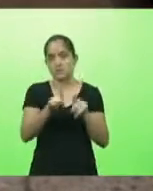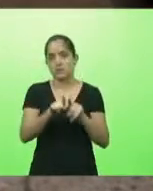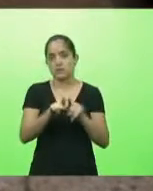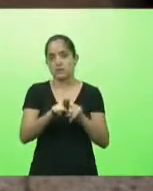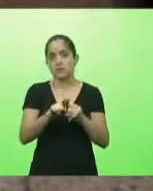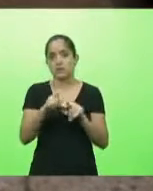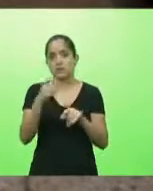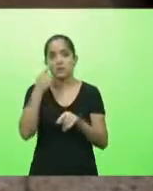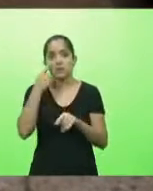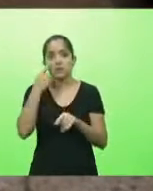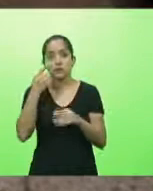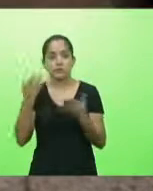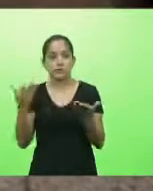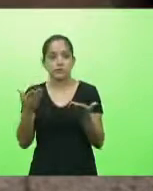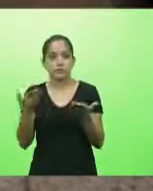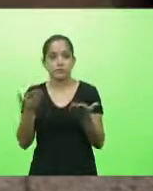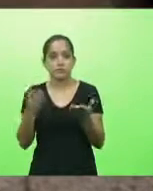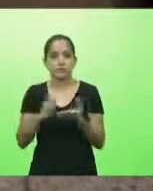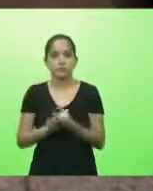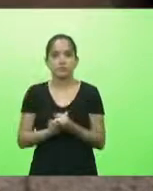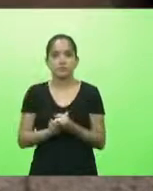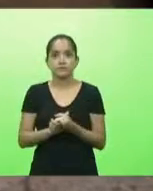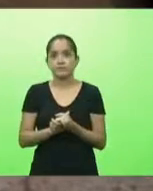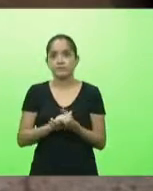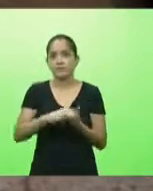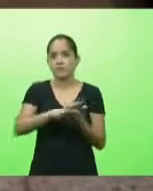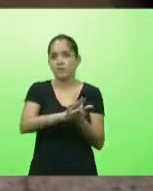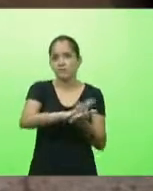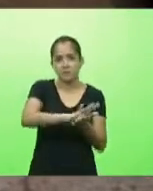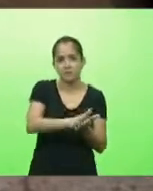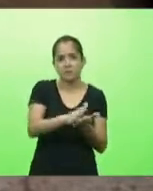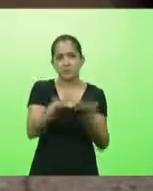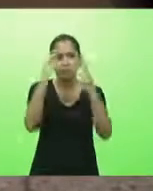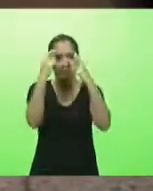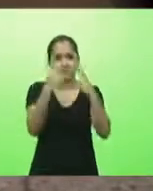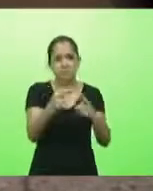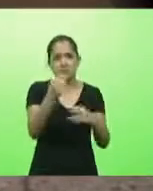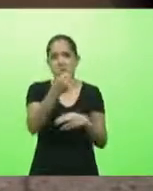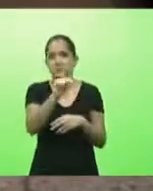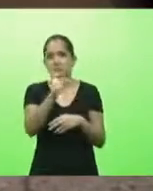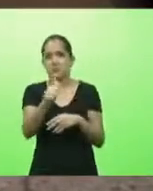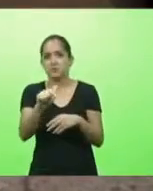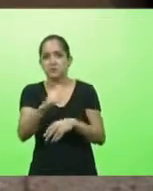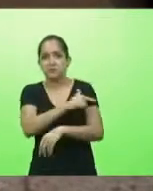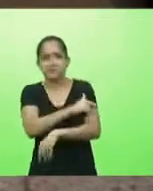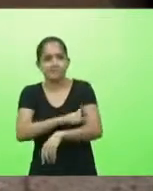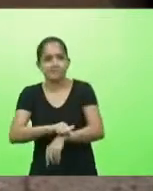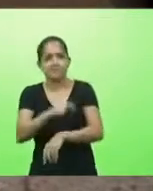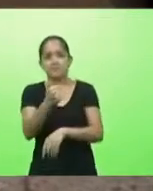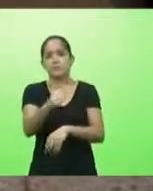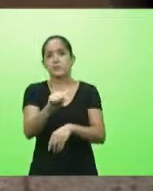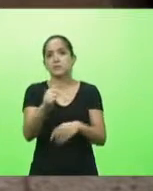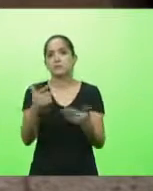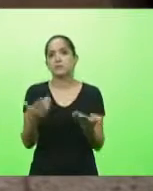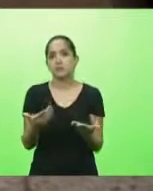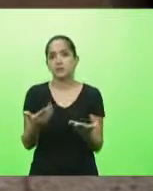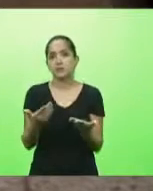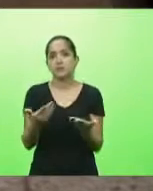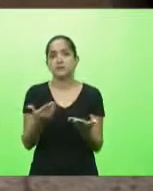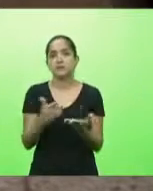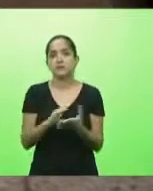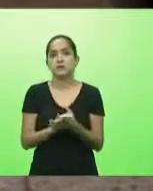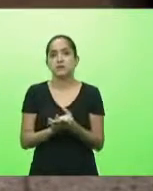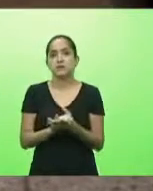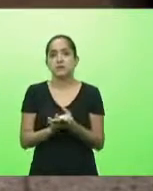o senhor trouxe de fato é um abuso uma falta de respeito uma deselegância com a fé alheia e